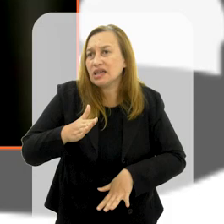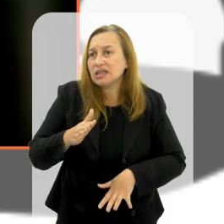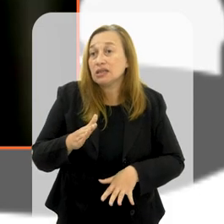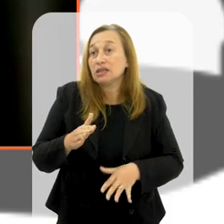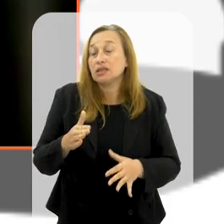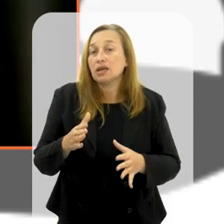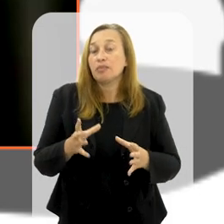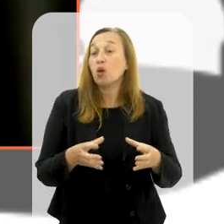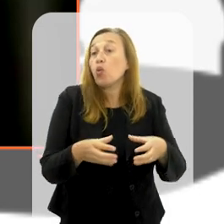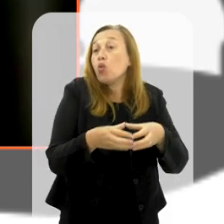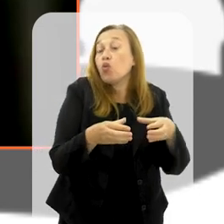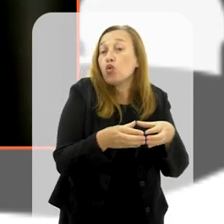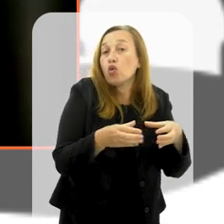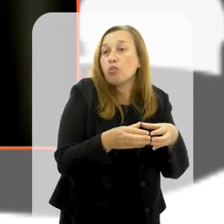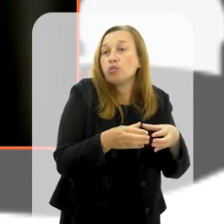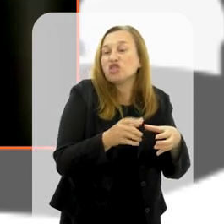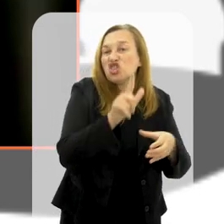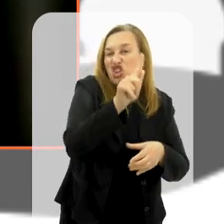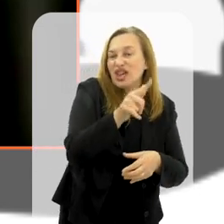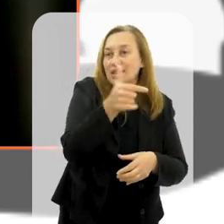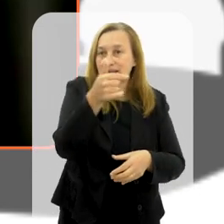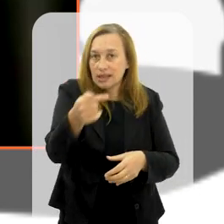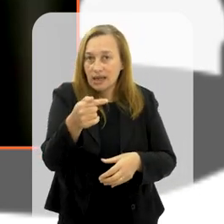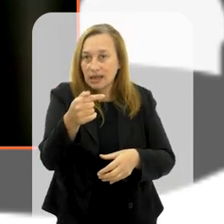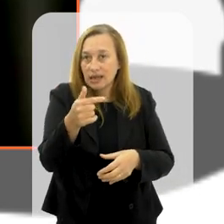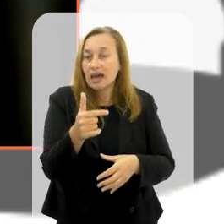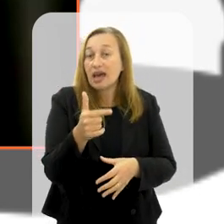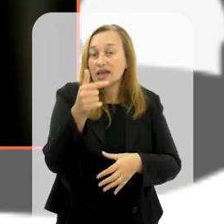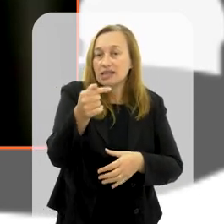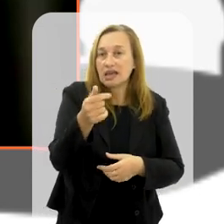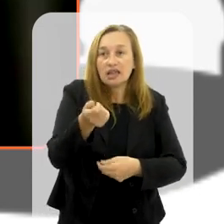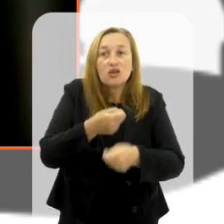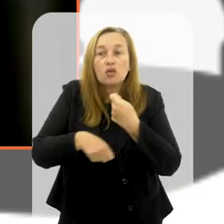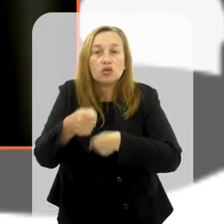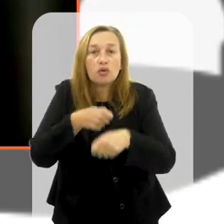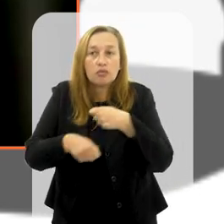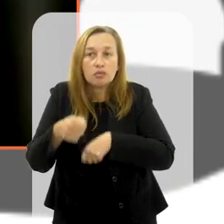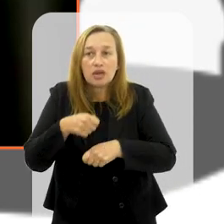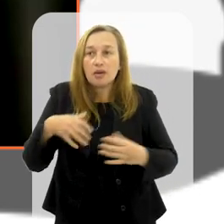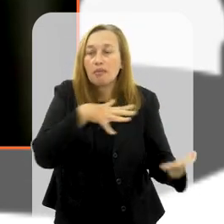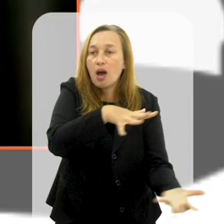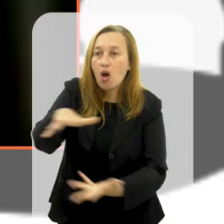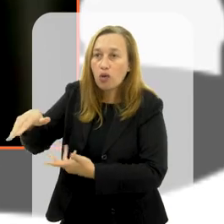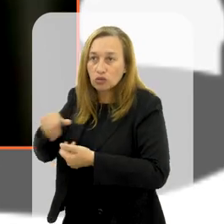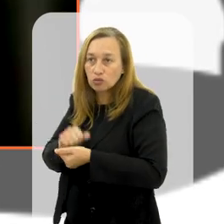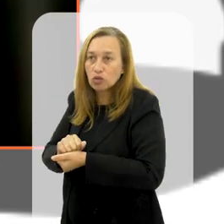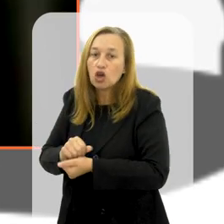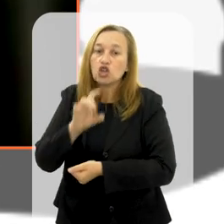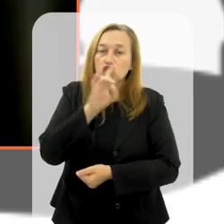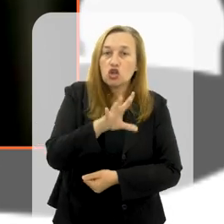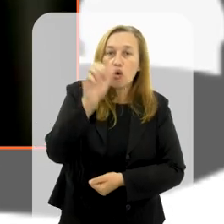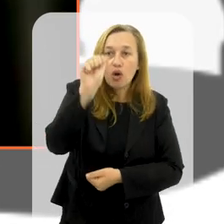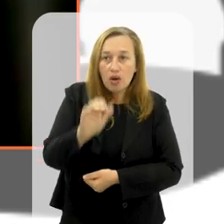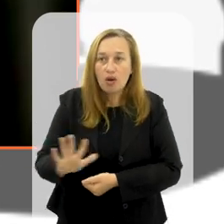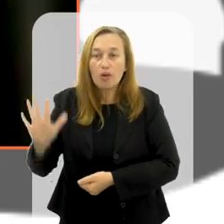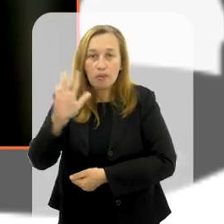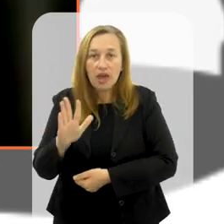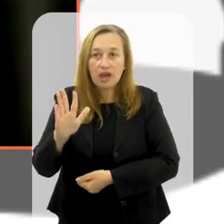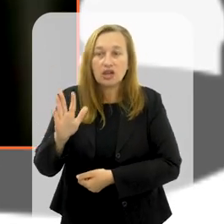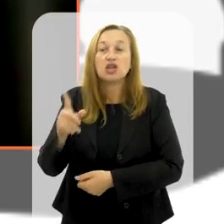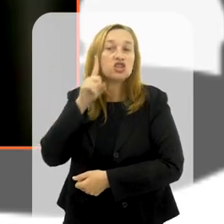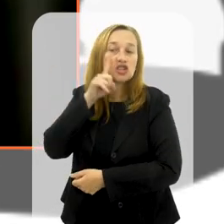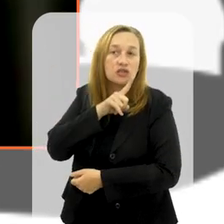grupo anterior, que era o G7, as sete maiores economias do mundo, somente as europeias e os Estados Unidos,